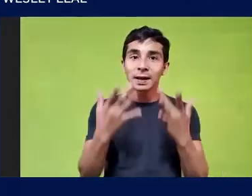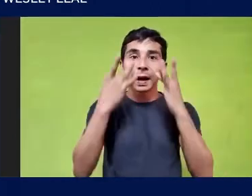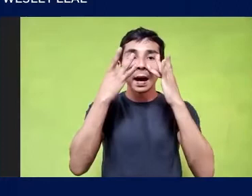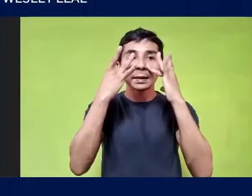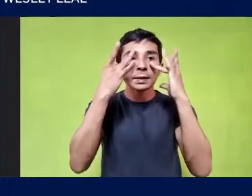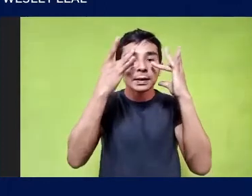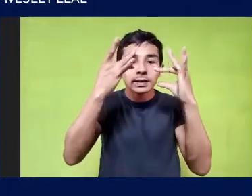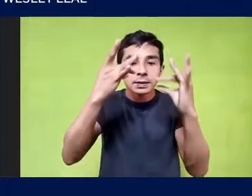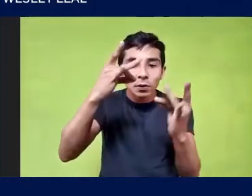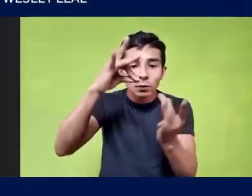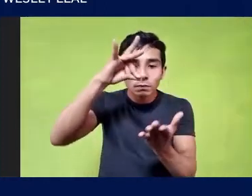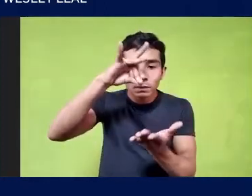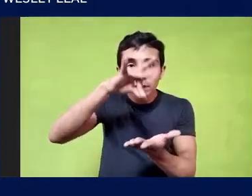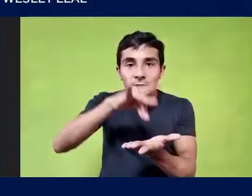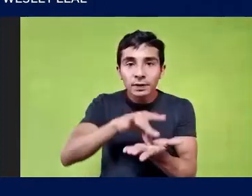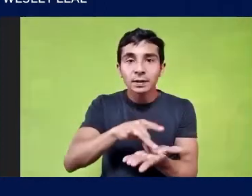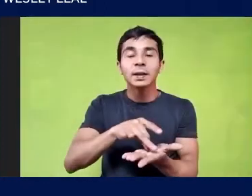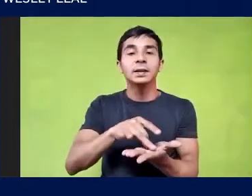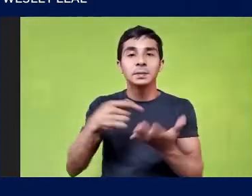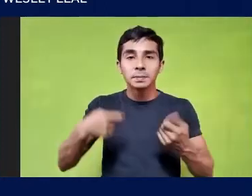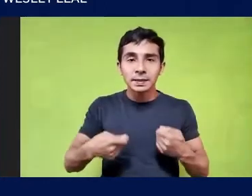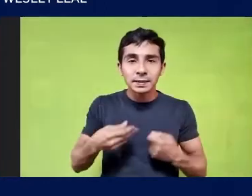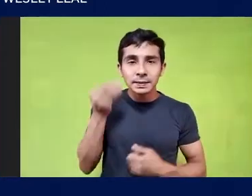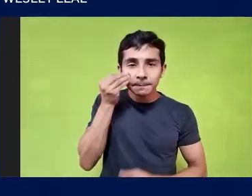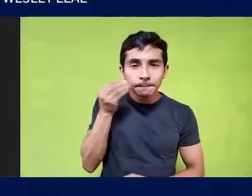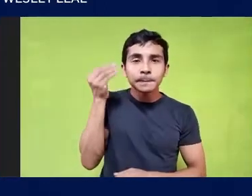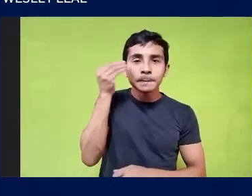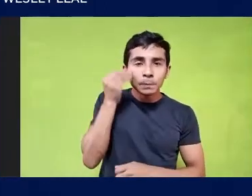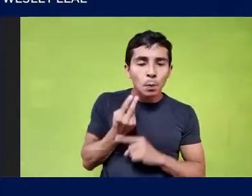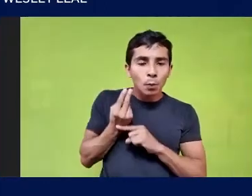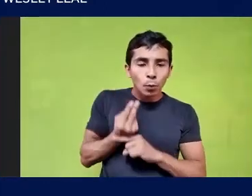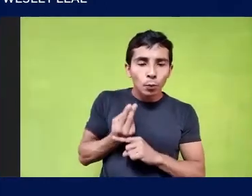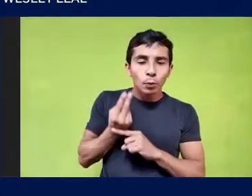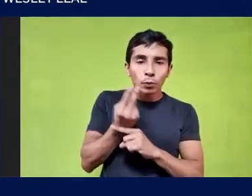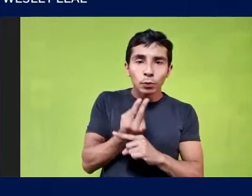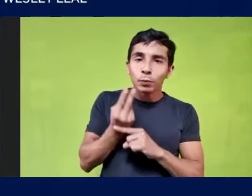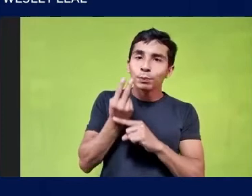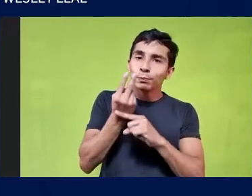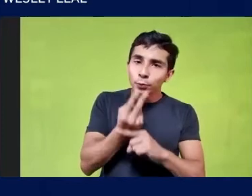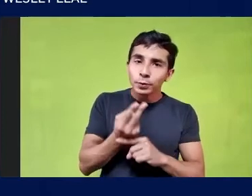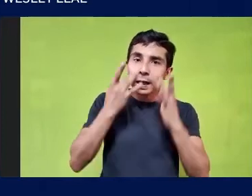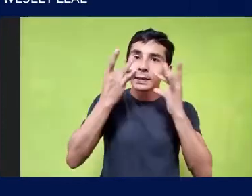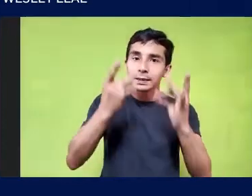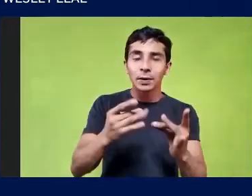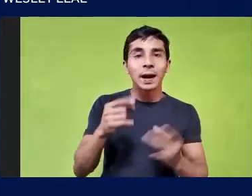busca Que é uma busca Que para mim É lindíssimo Primeiro porque É uma mulher